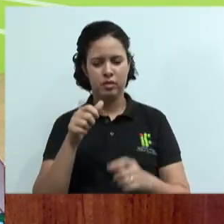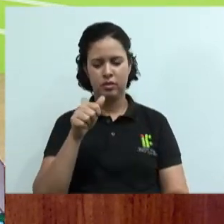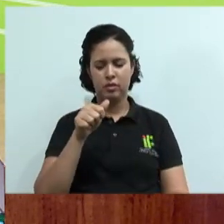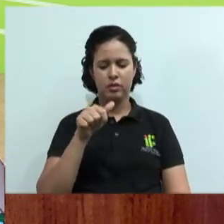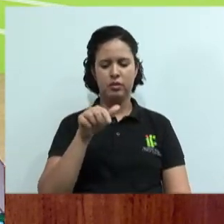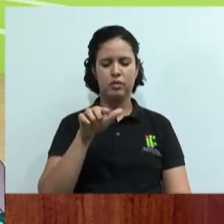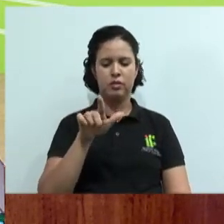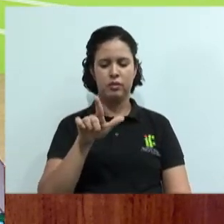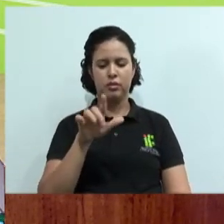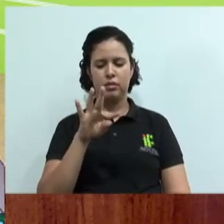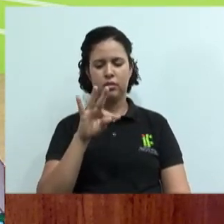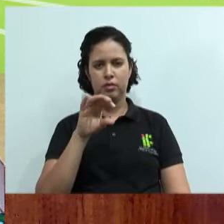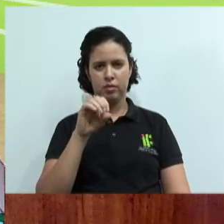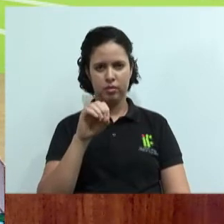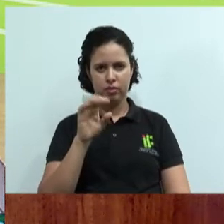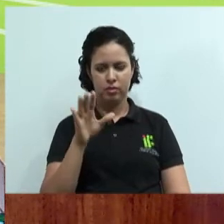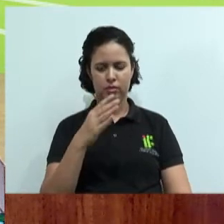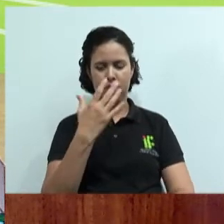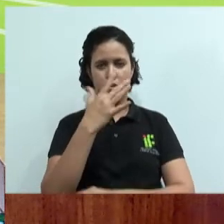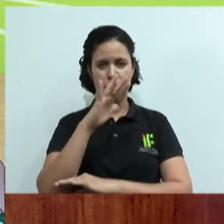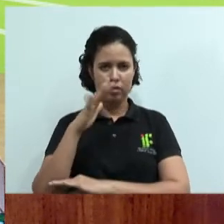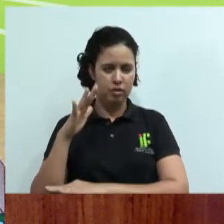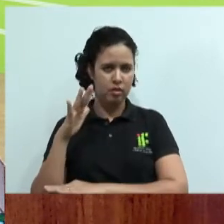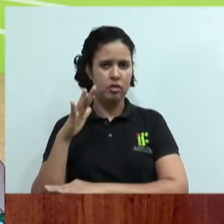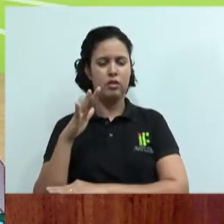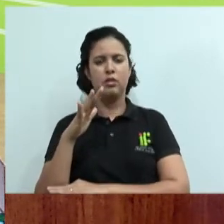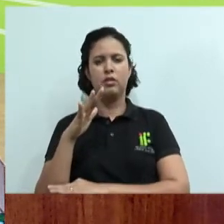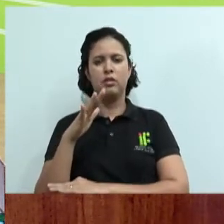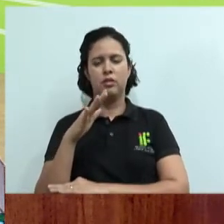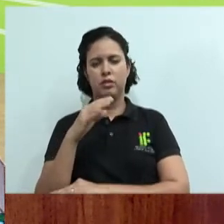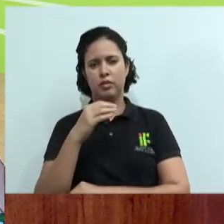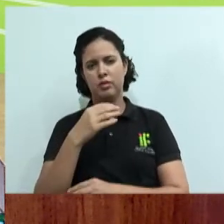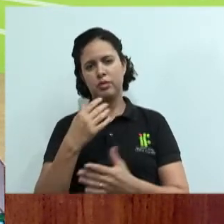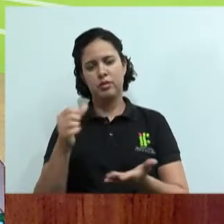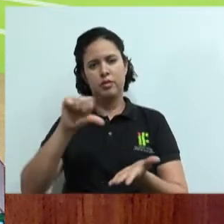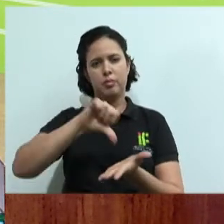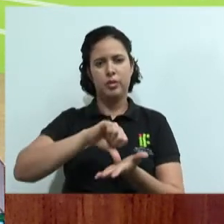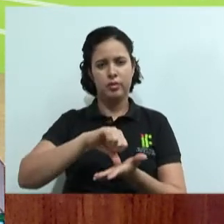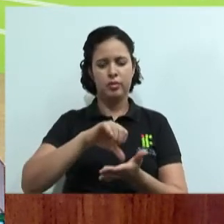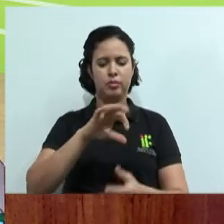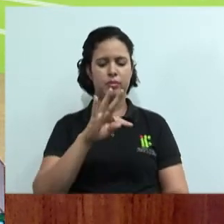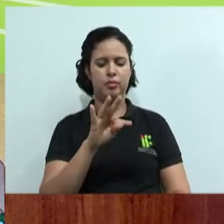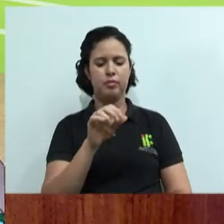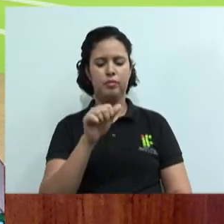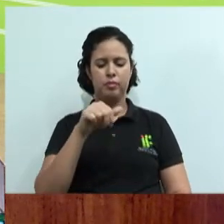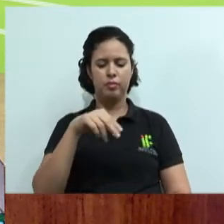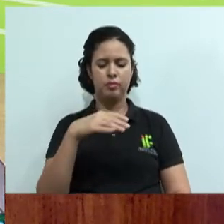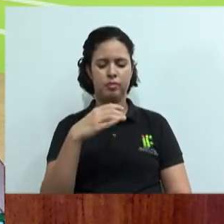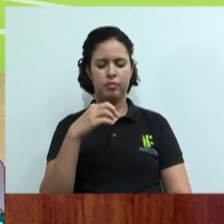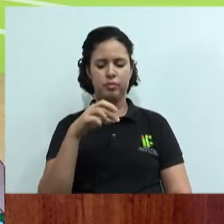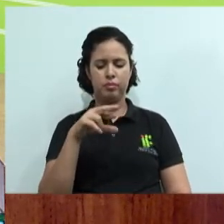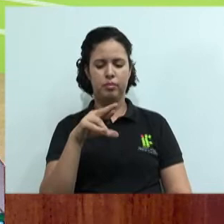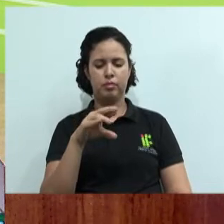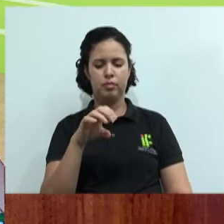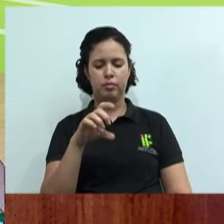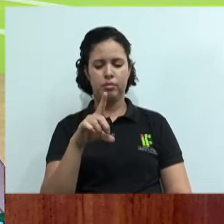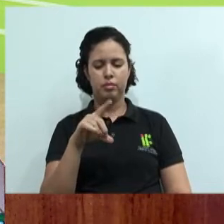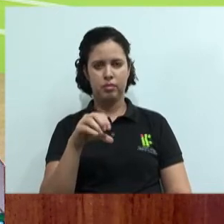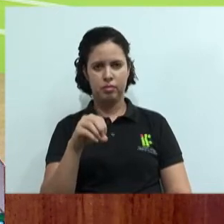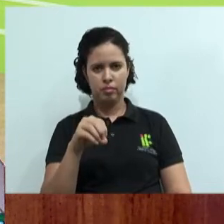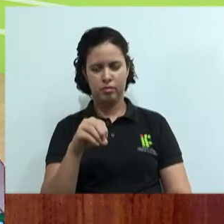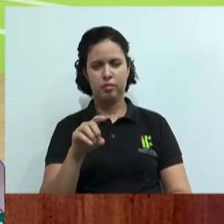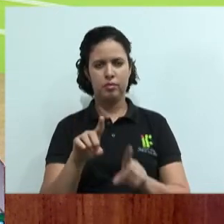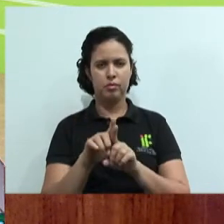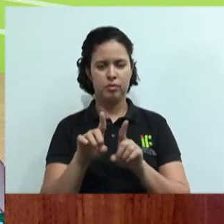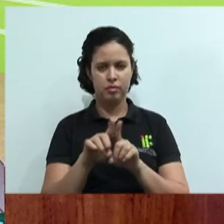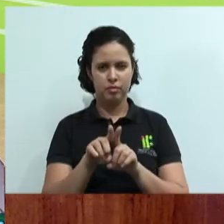É uma cidade muito boa. Já fui visitar também a cidade. Escola do Polo Tancredo de Almeida Neves, todos também ligados. Dona